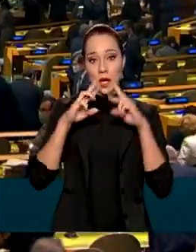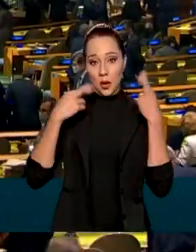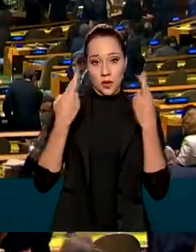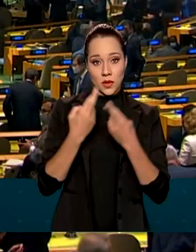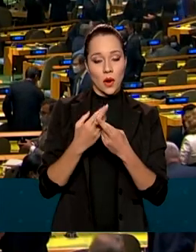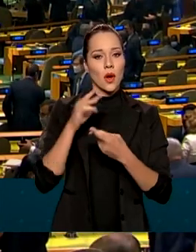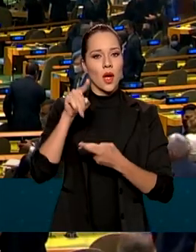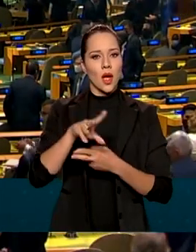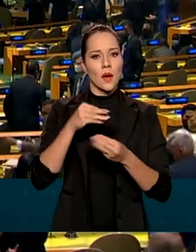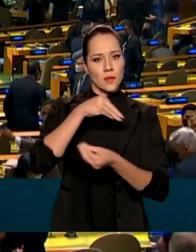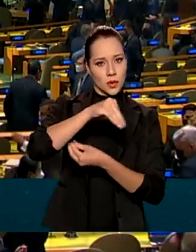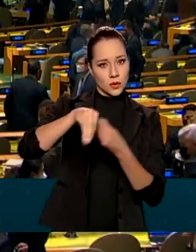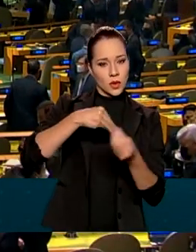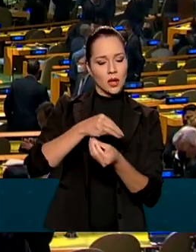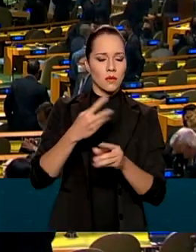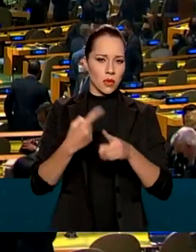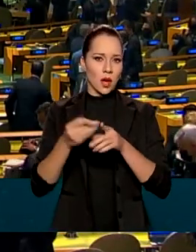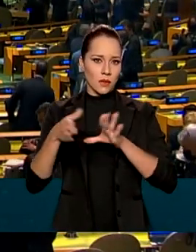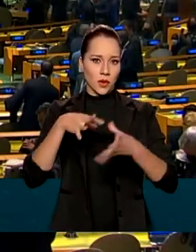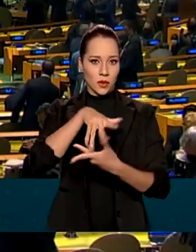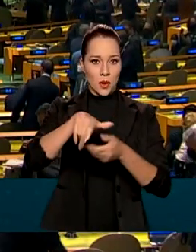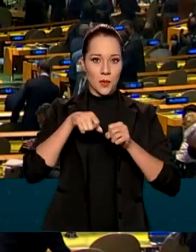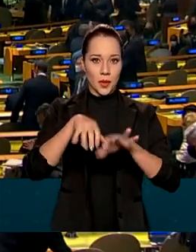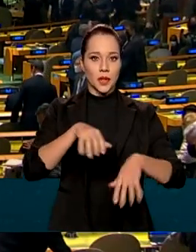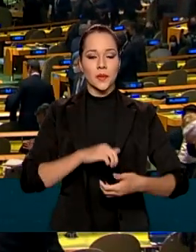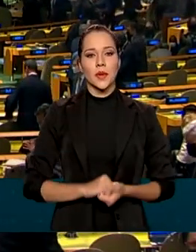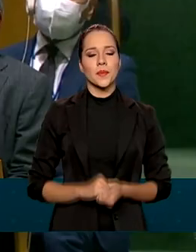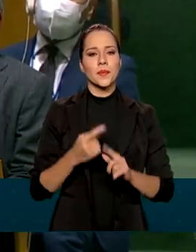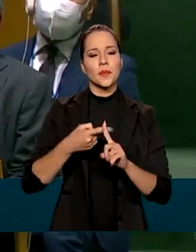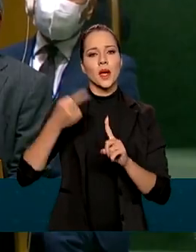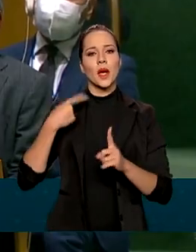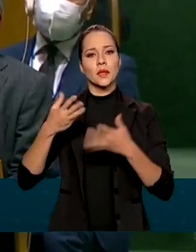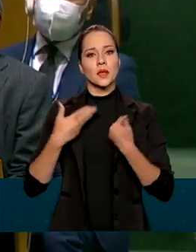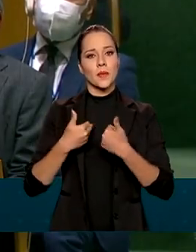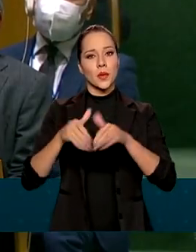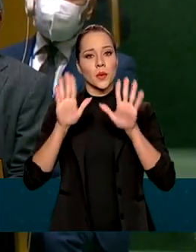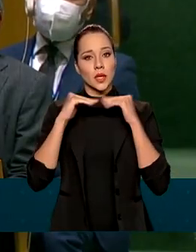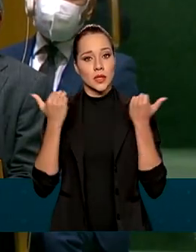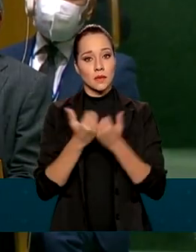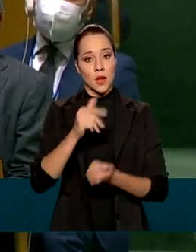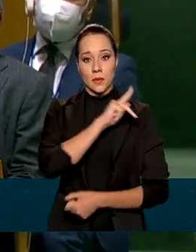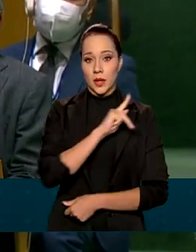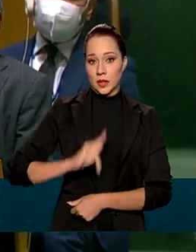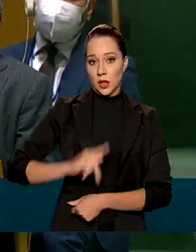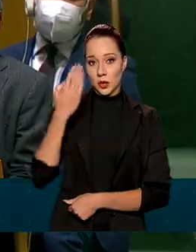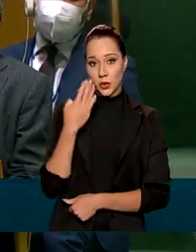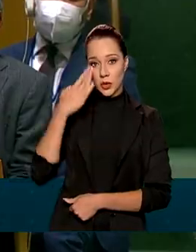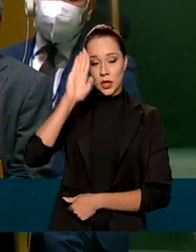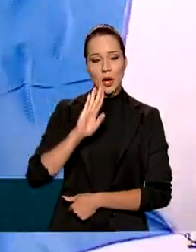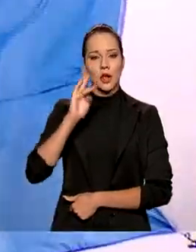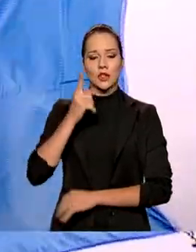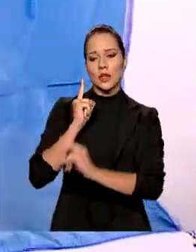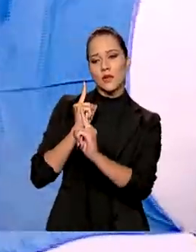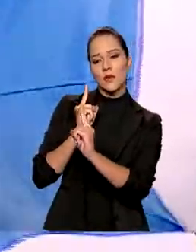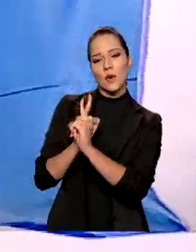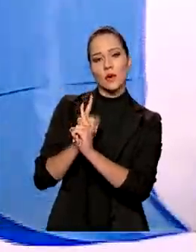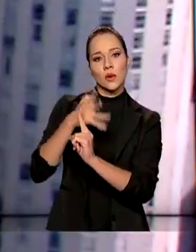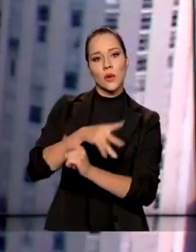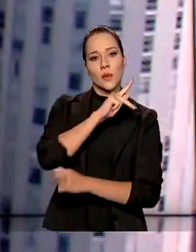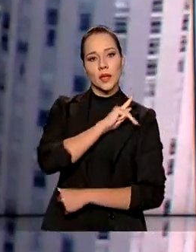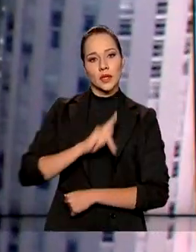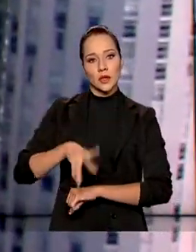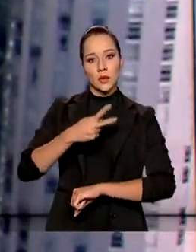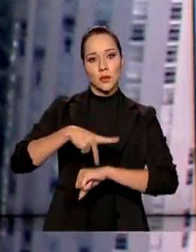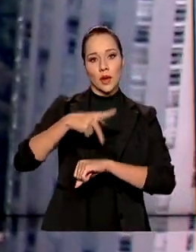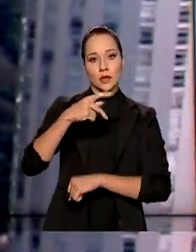mundiais é de forma híbrida por causa da pandemia. Antes da abertura da Assembleia, o presidente Jair Bolsonaro teve encontro com o presidente da